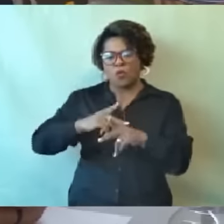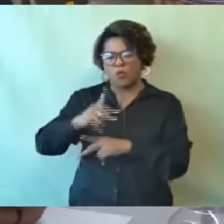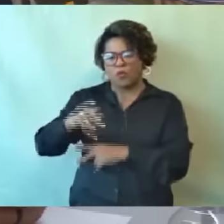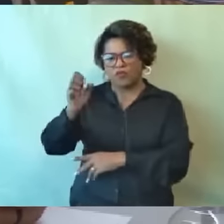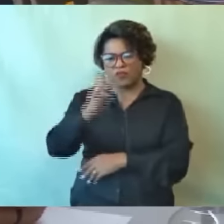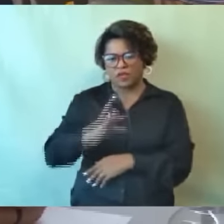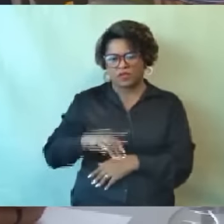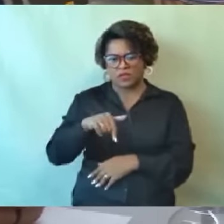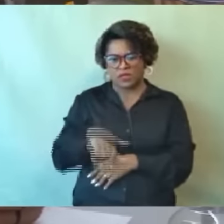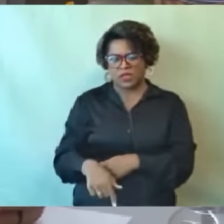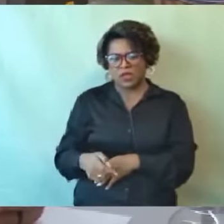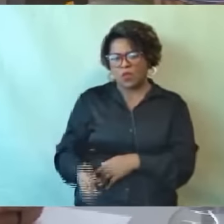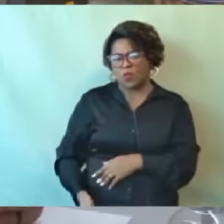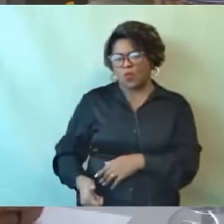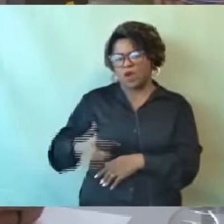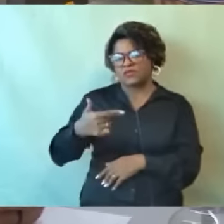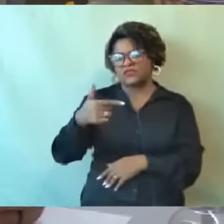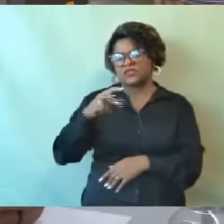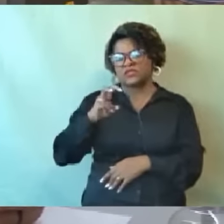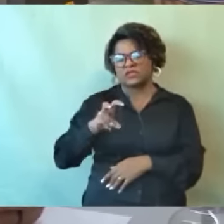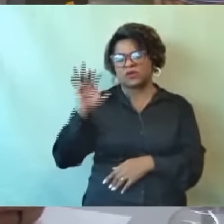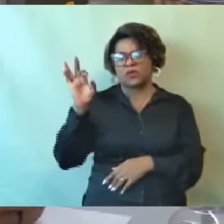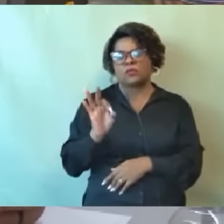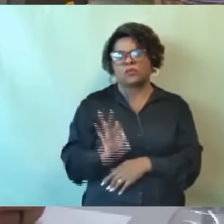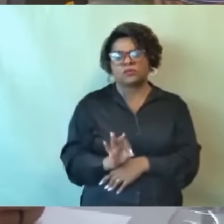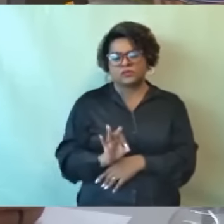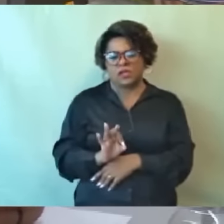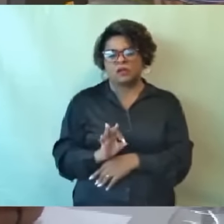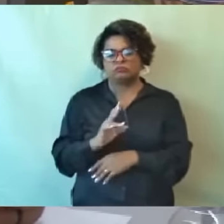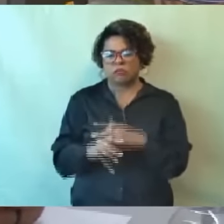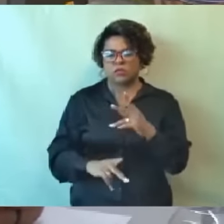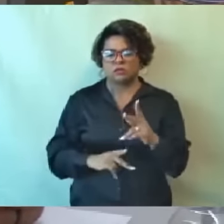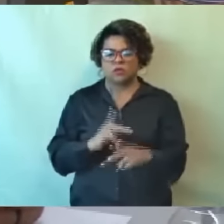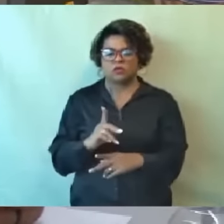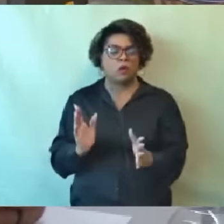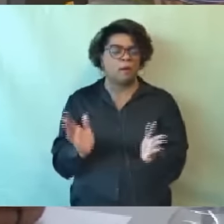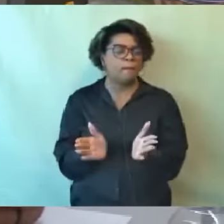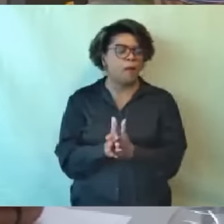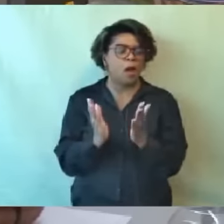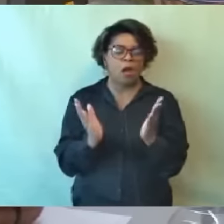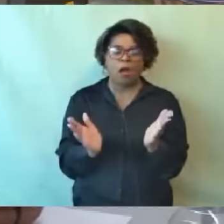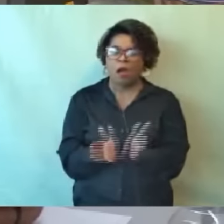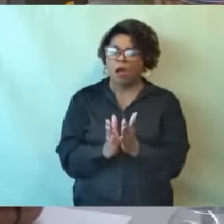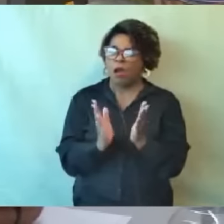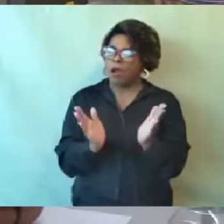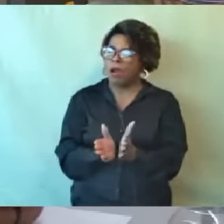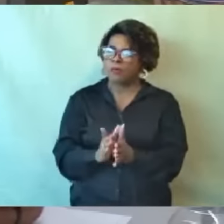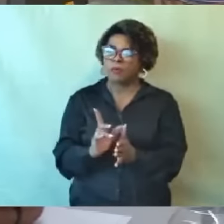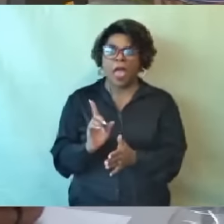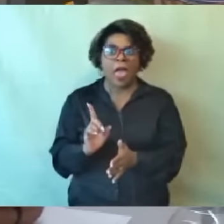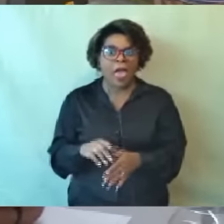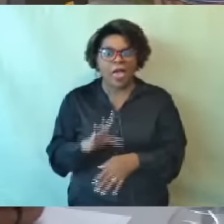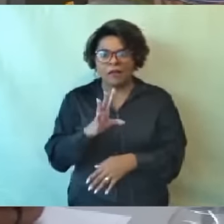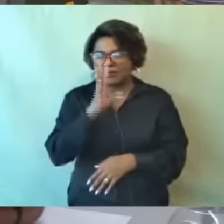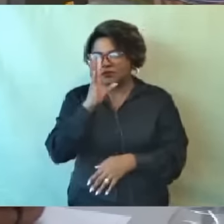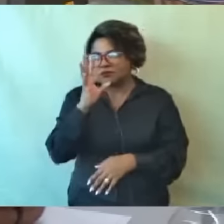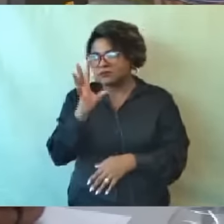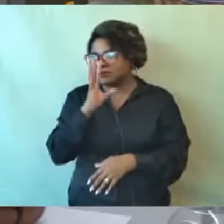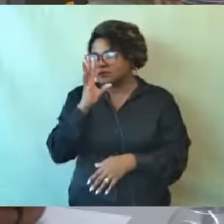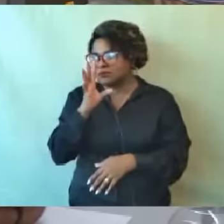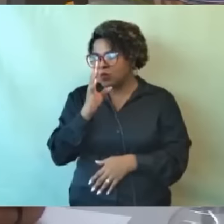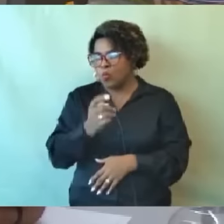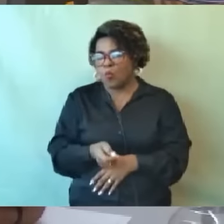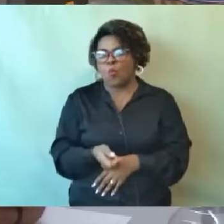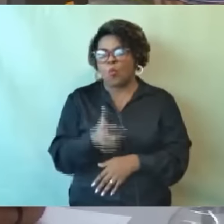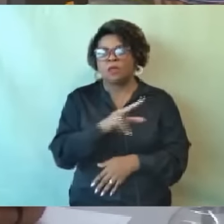pobreza no Brasil. Isso não é pouca coisa não, gente, são quase 50 milhões de brasileiros que estavam em situação de extrema pobreza. Então, se as pessoas não